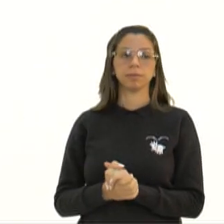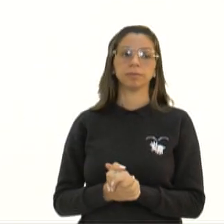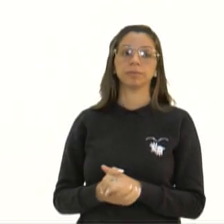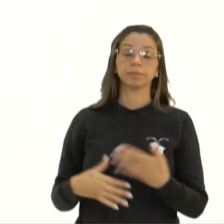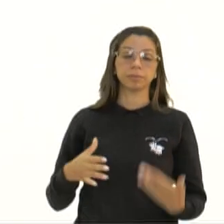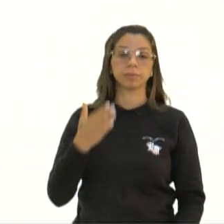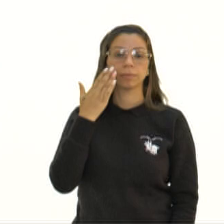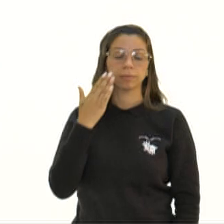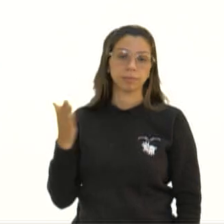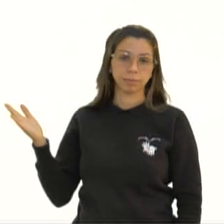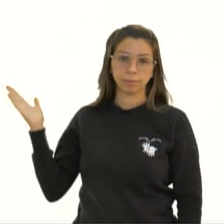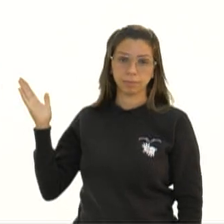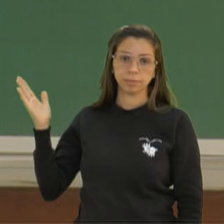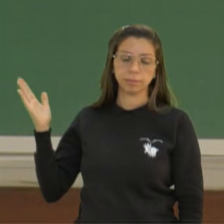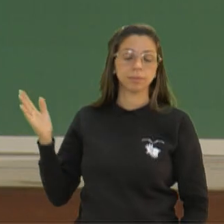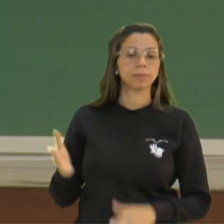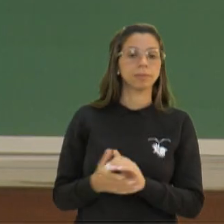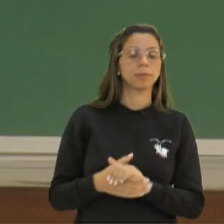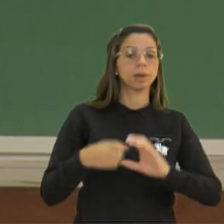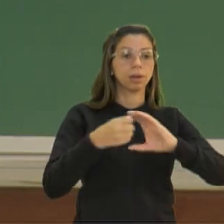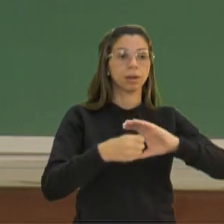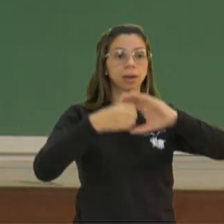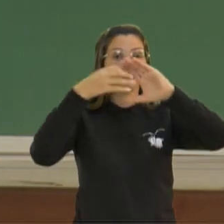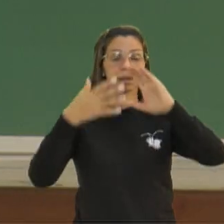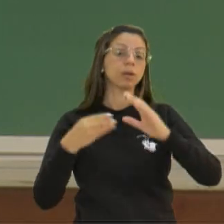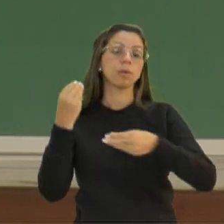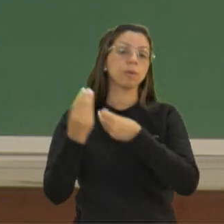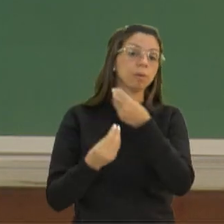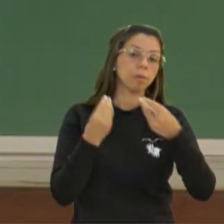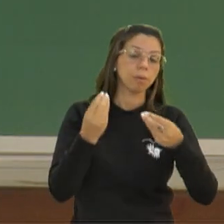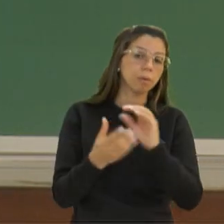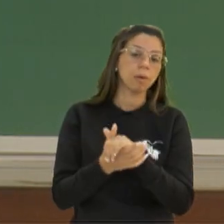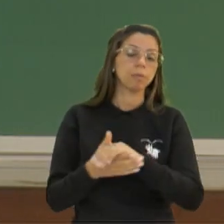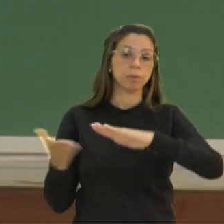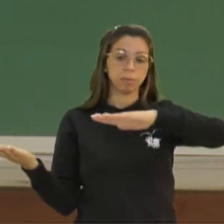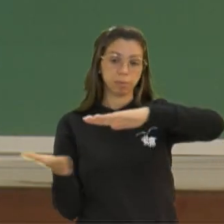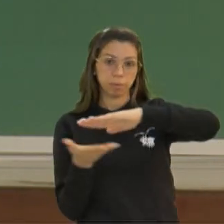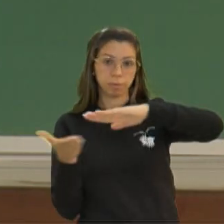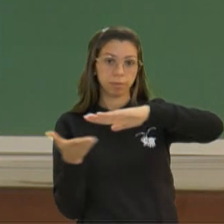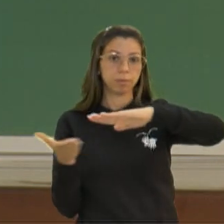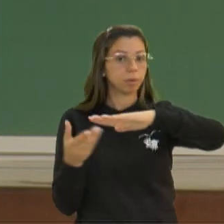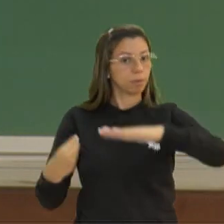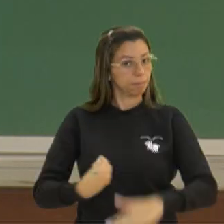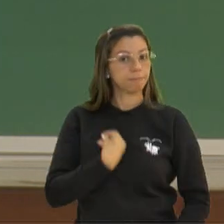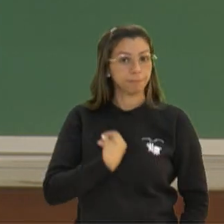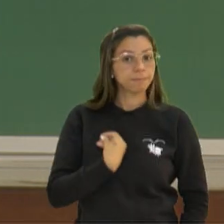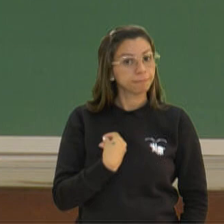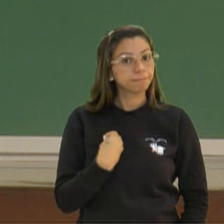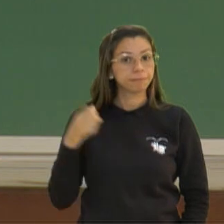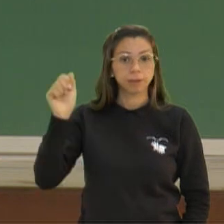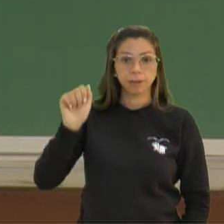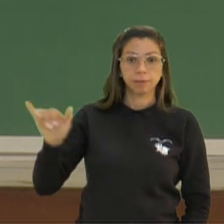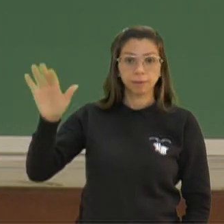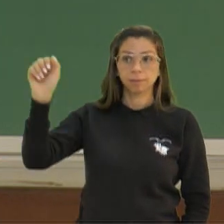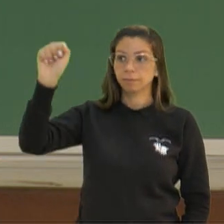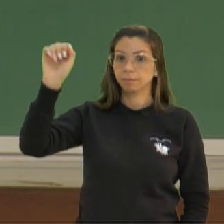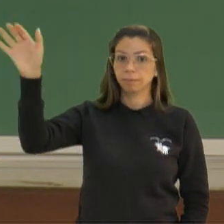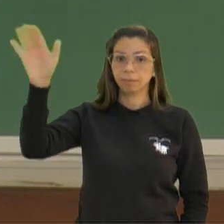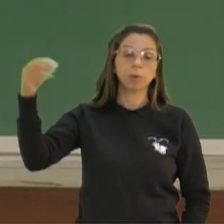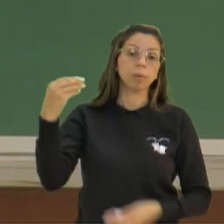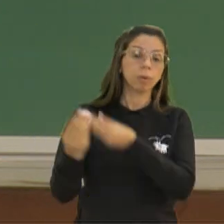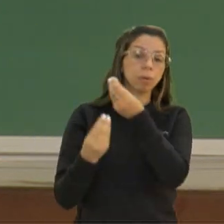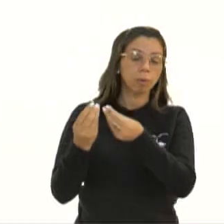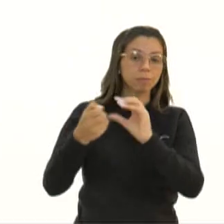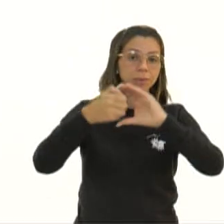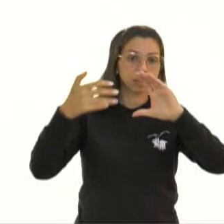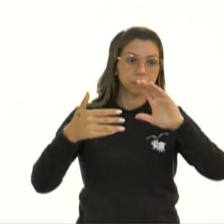europeu e asiático, no cenário global contemporâneo que estamos vivendo. Na aula anterior, nós